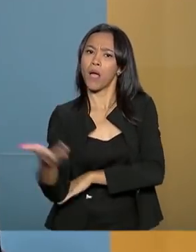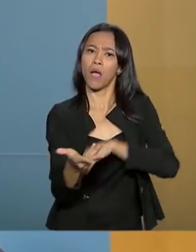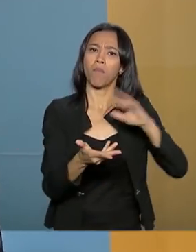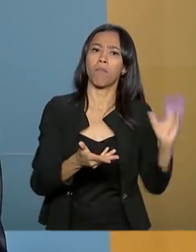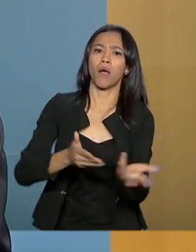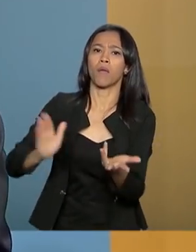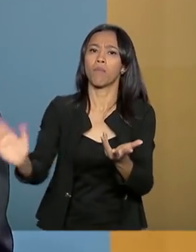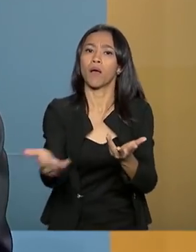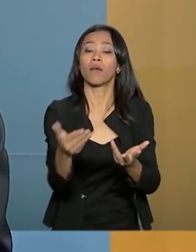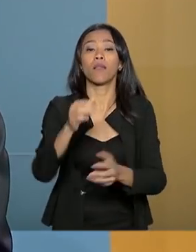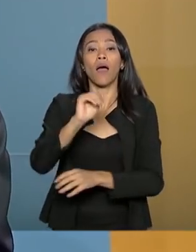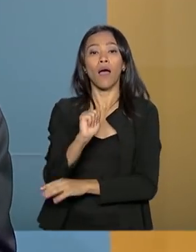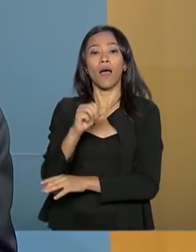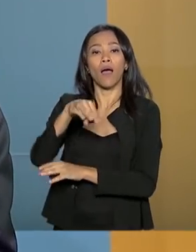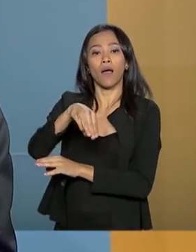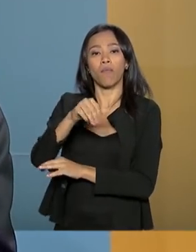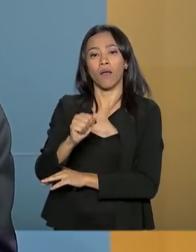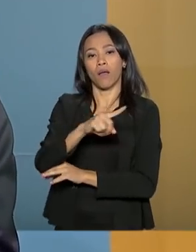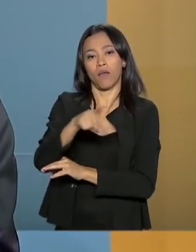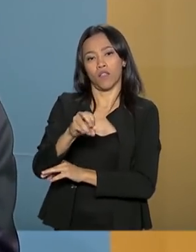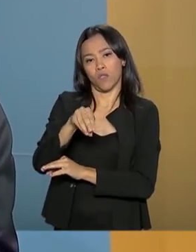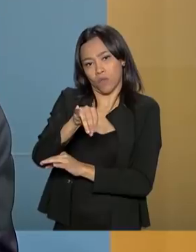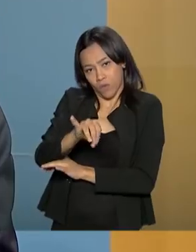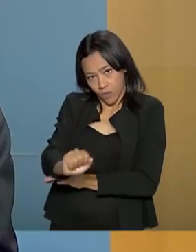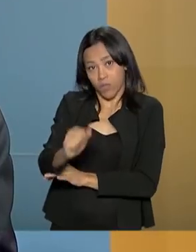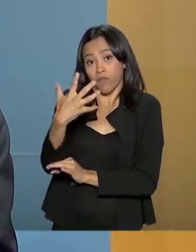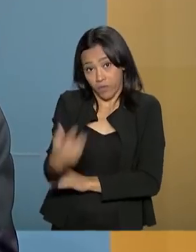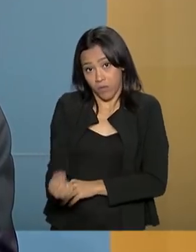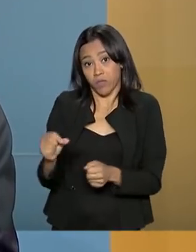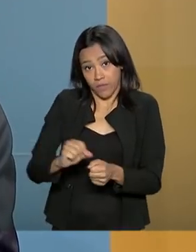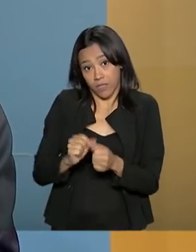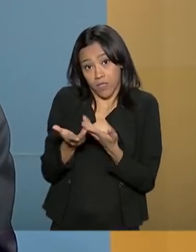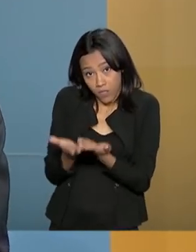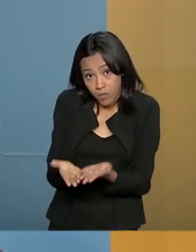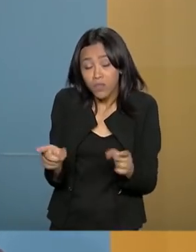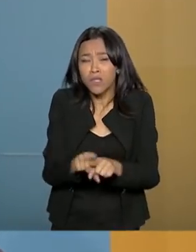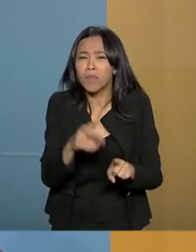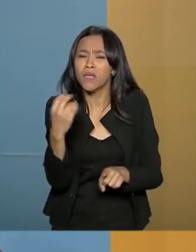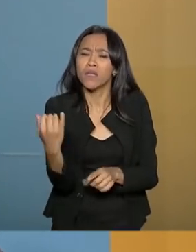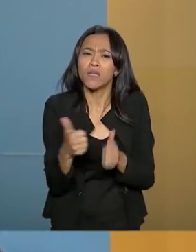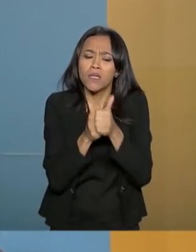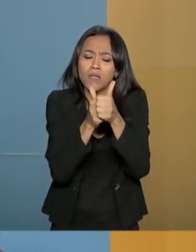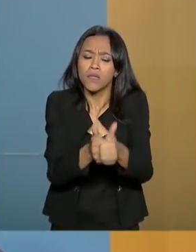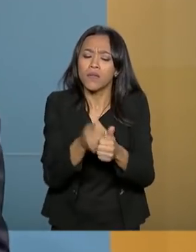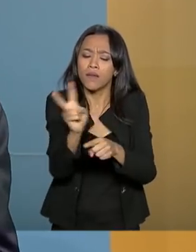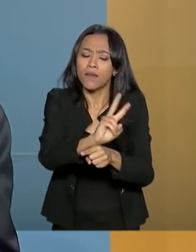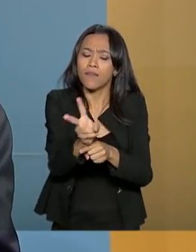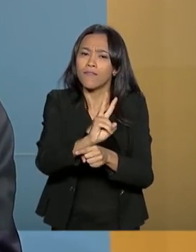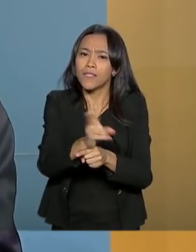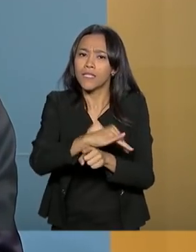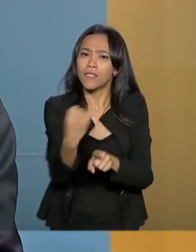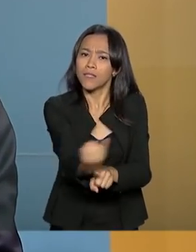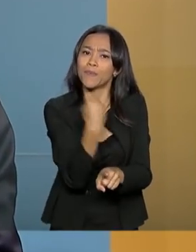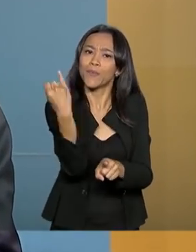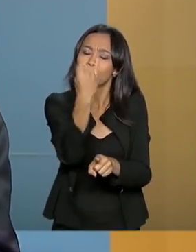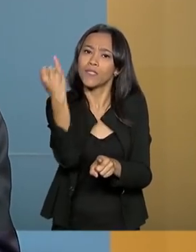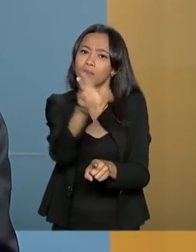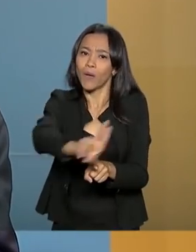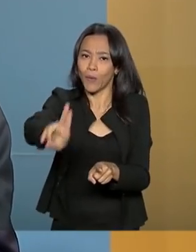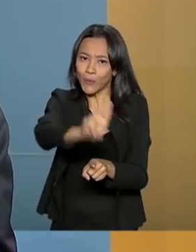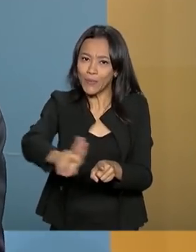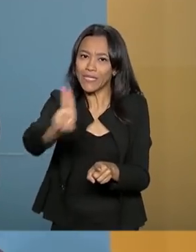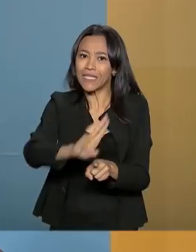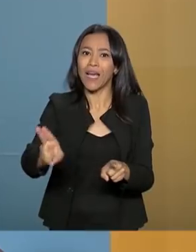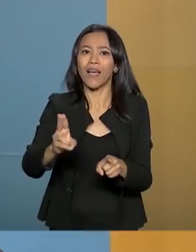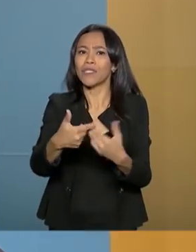isso também será feito por nós, e uma fiscalização também importante nessa parte de utilização dos recursos